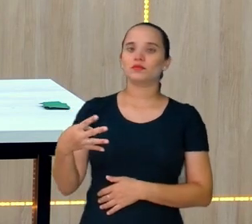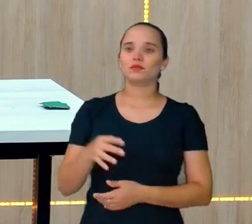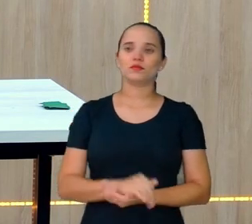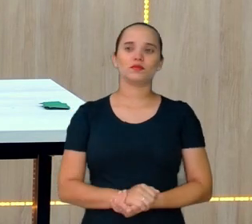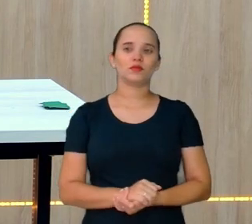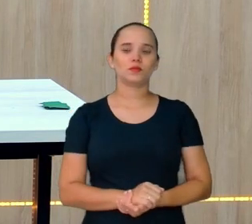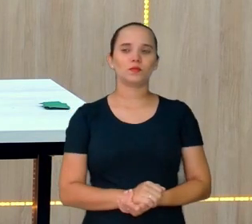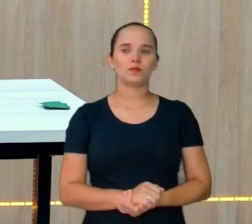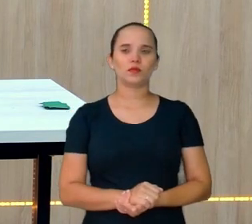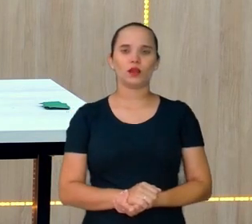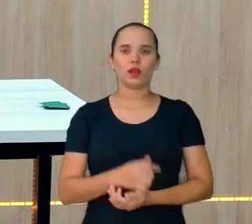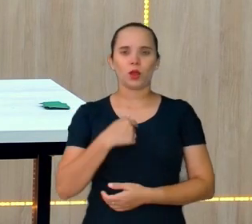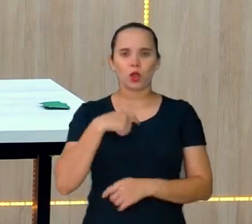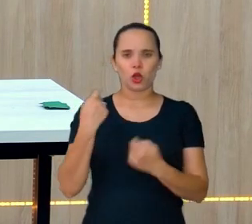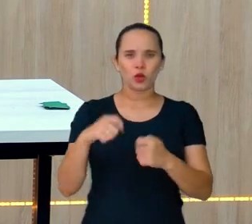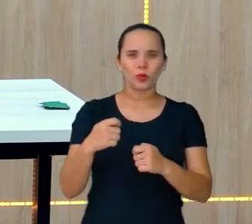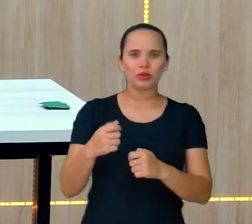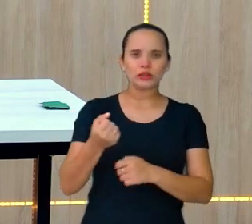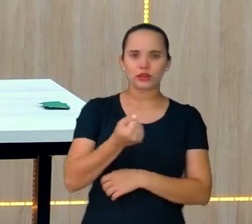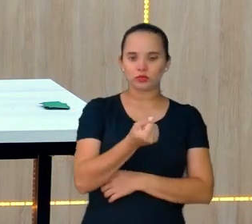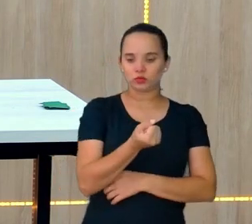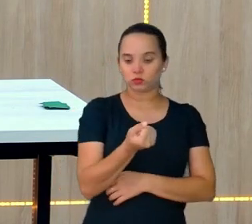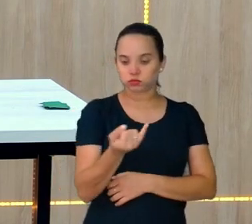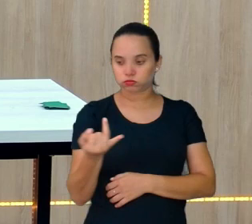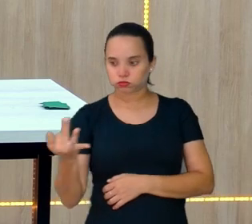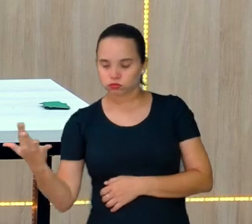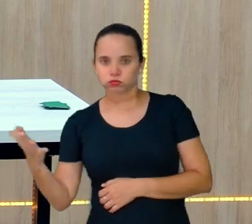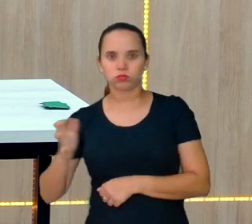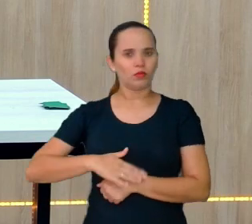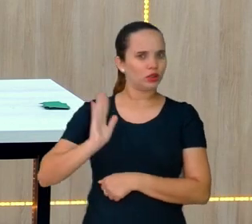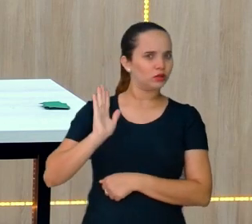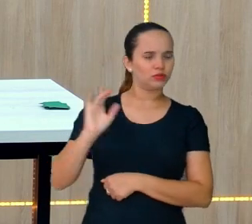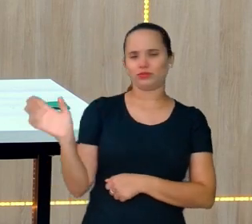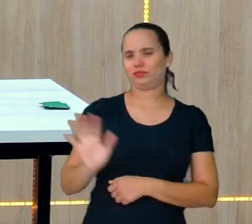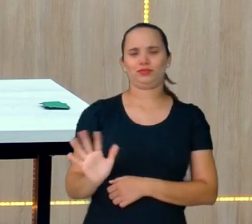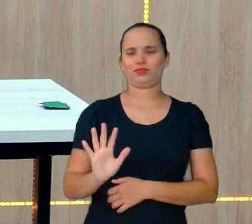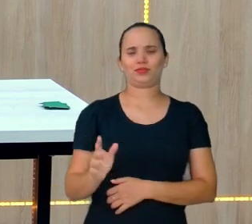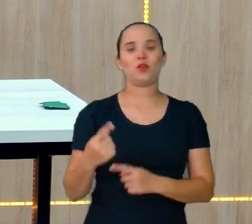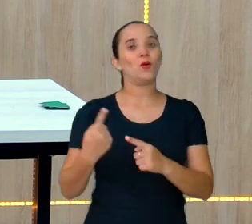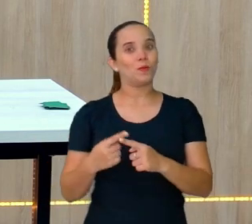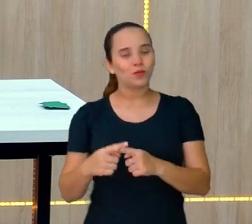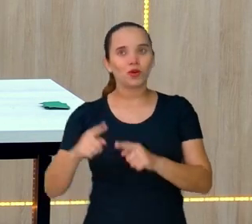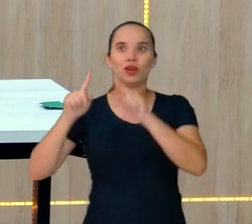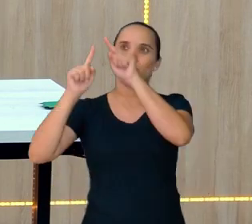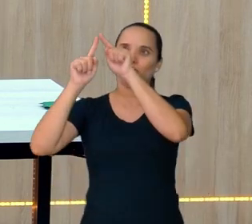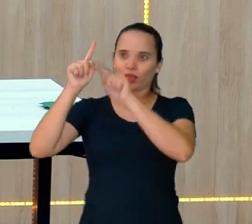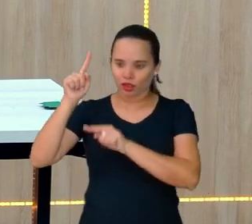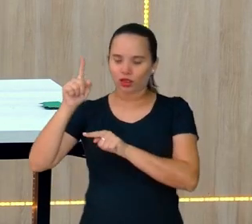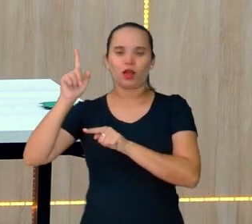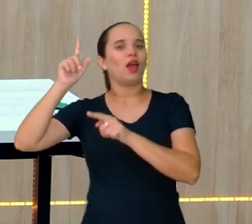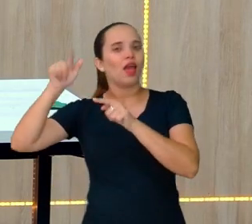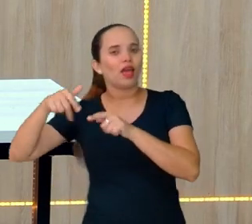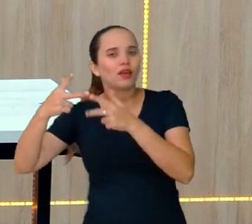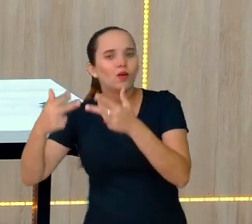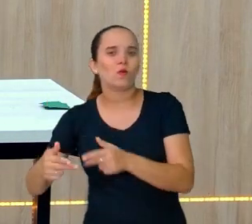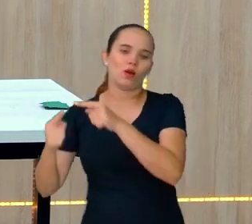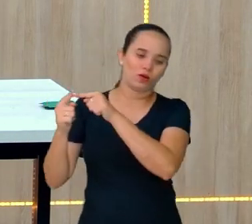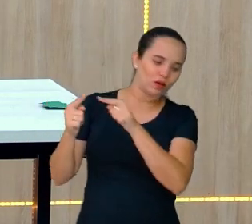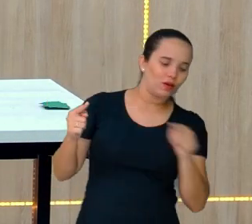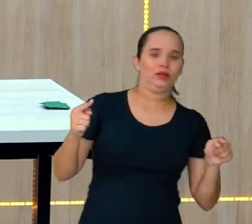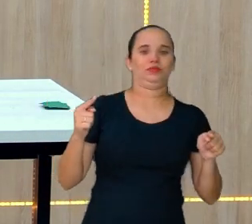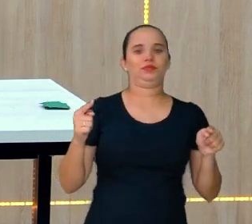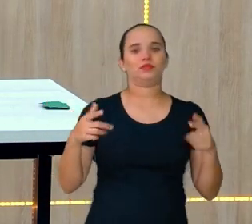Eu preciso contar alguma coisa a mais? Não, gente. Quadrado, um lado, é igual ao outro. Então, é 4